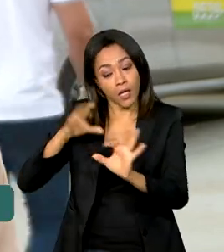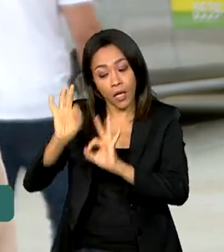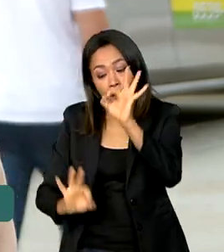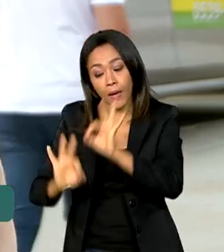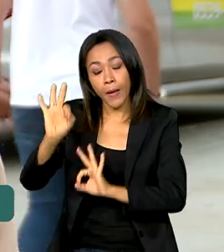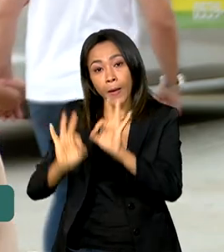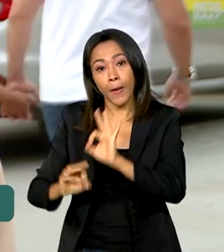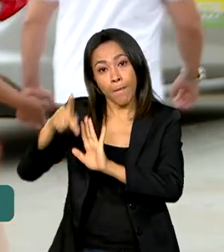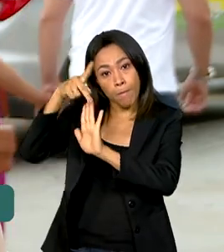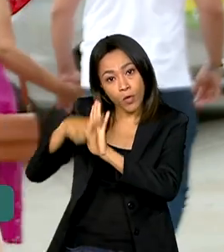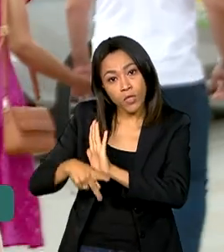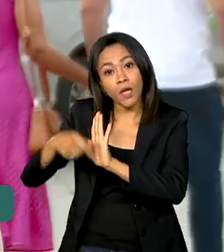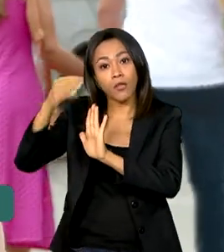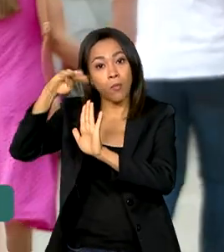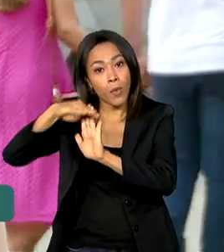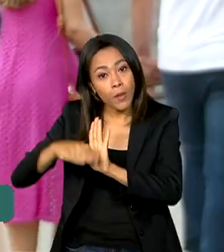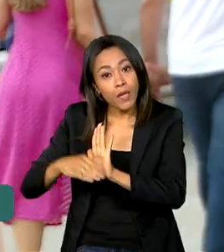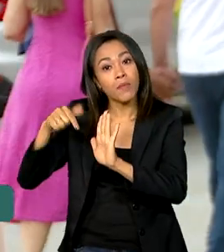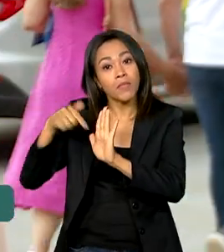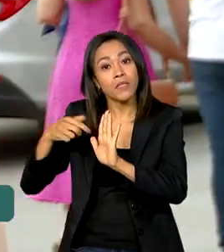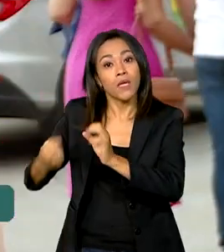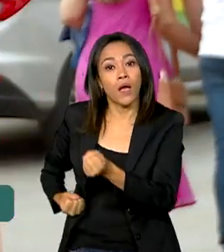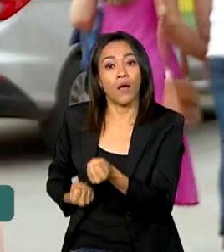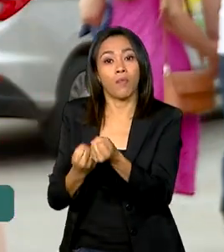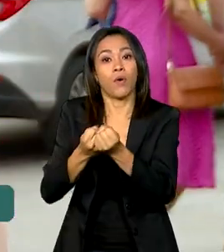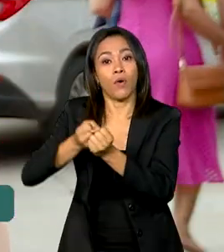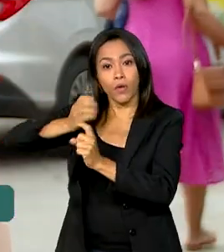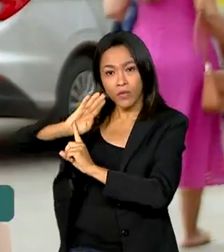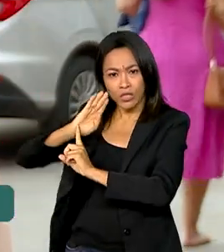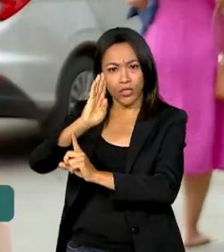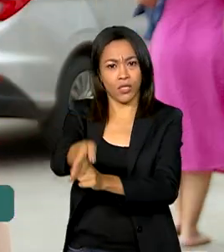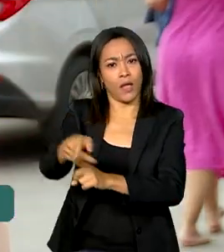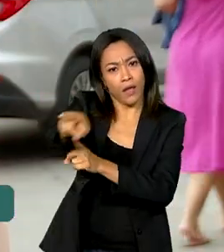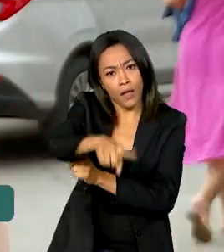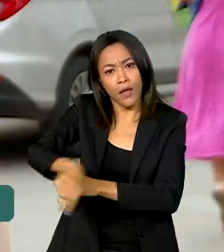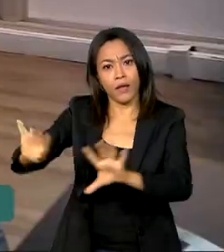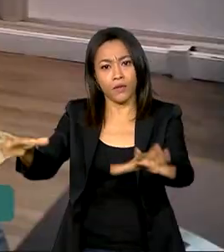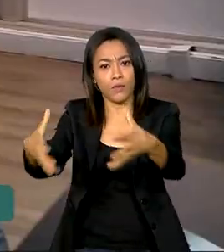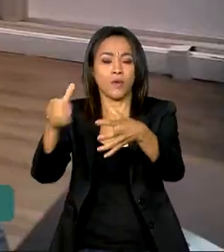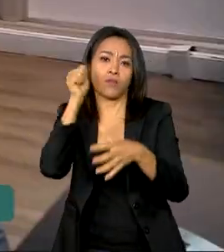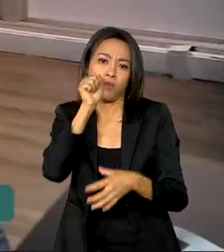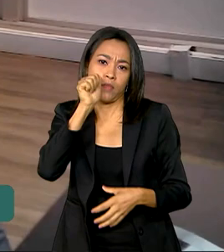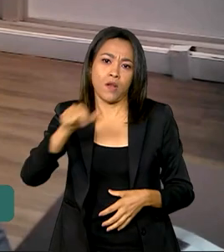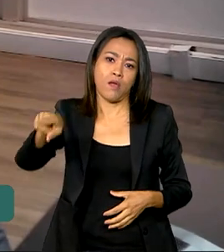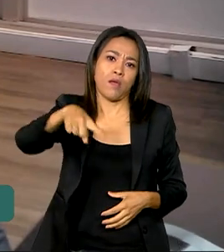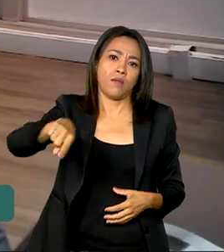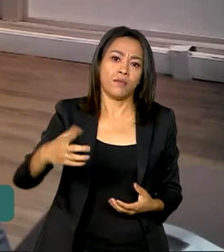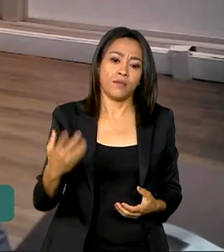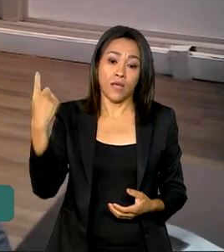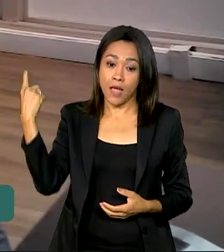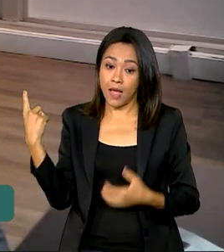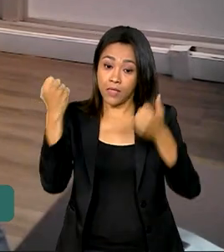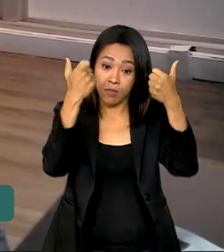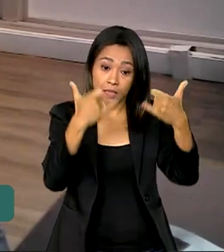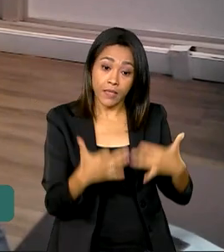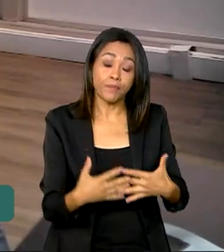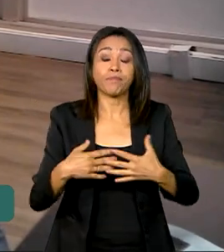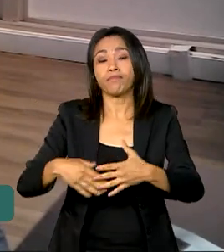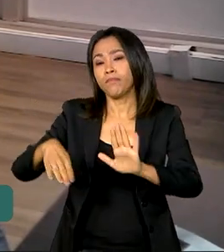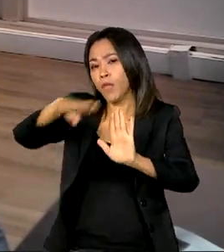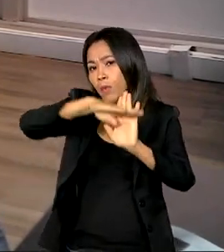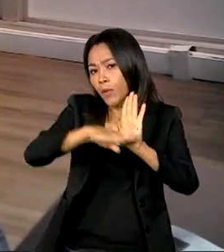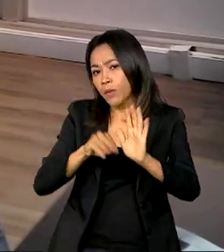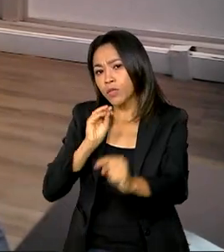e programas que beneficiam e apoiam diretamente essas mulheres. Com programas, por exemplo, de proteção à